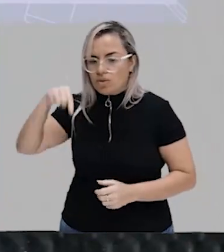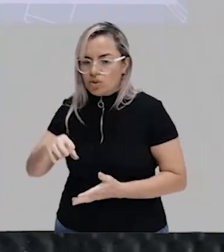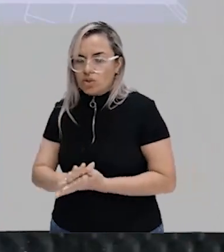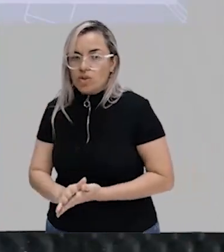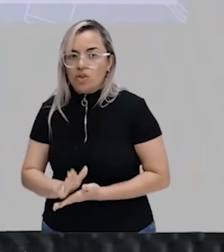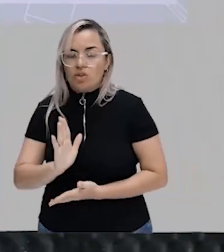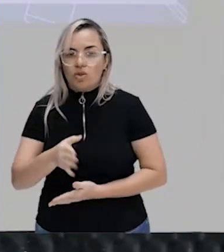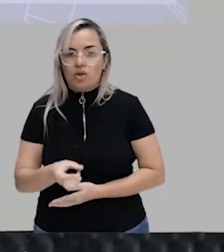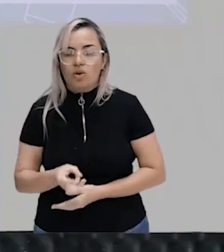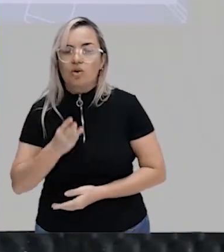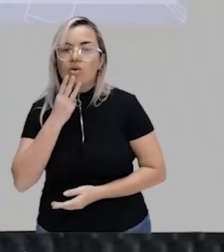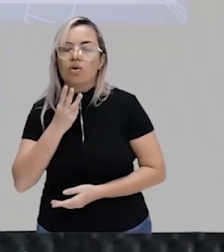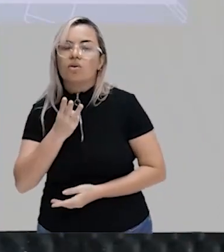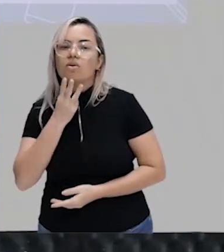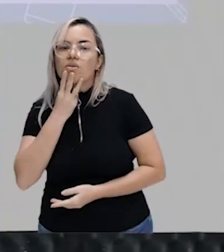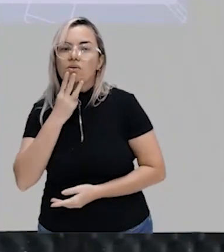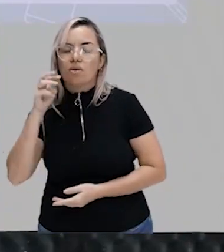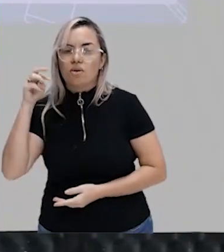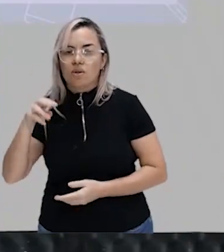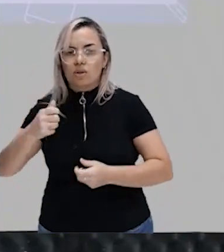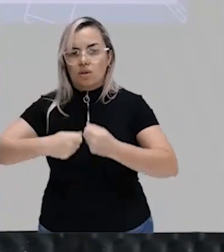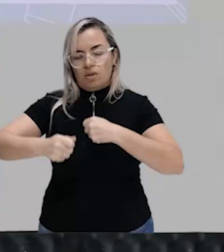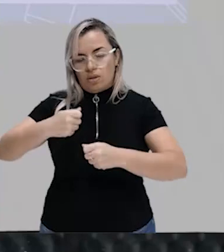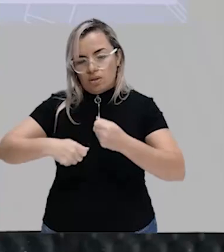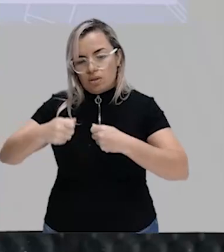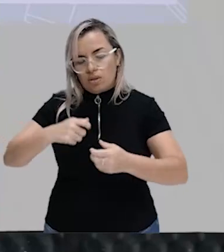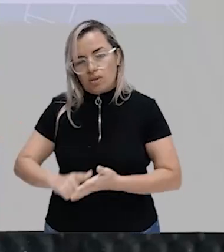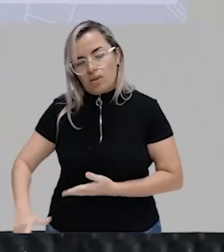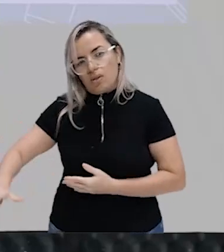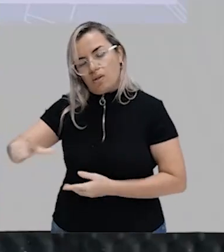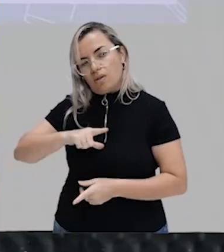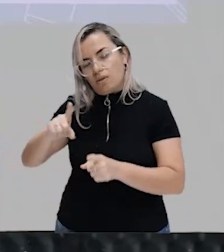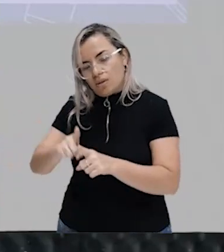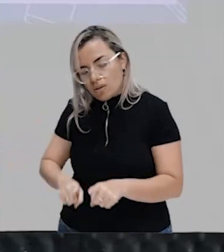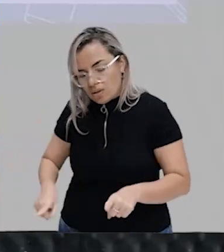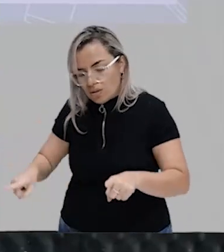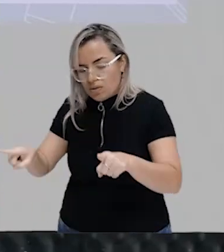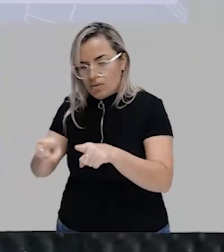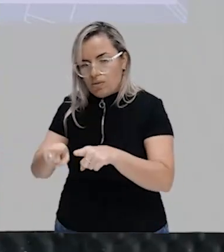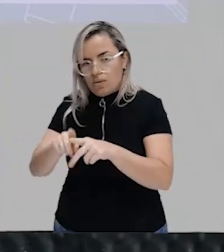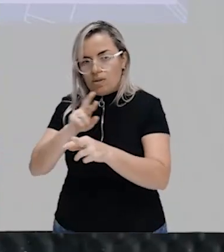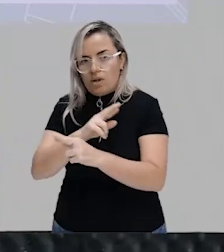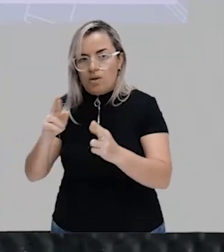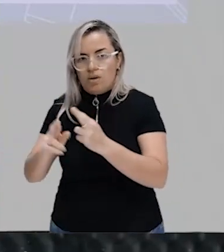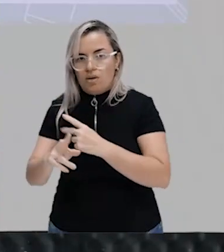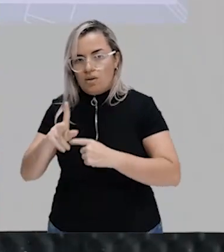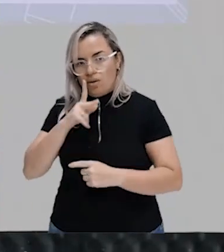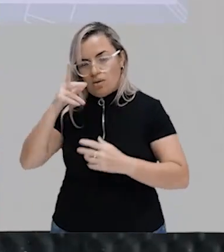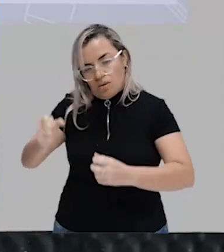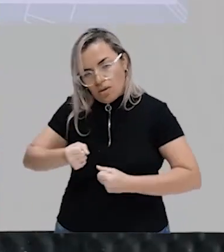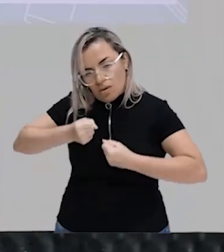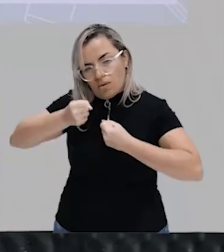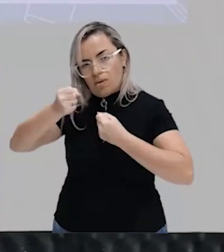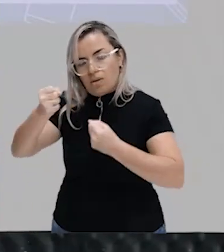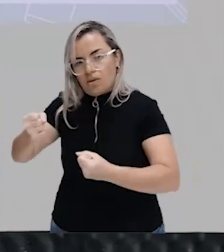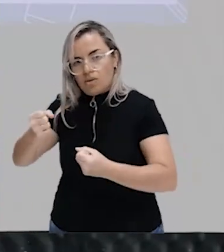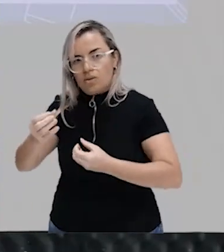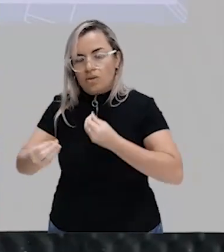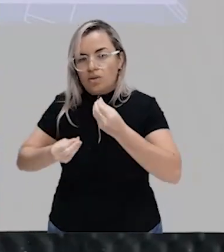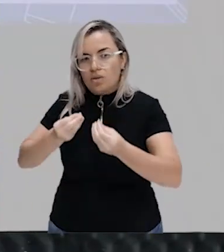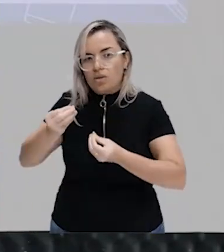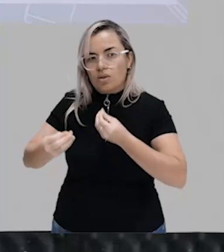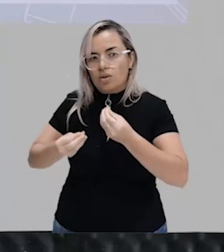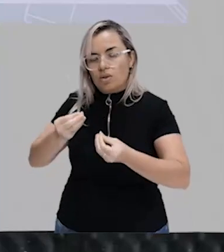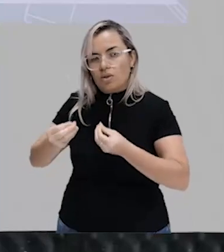além da questão econômica existe também a questão relacionada ao poder as formas